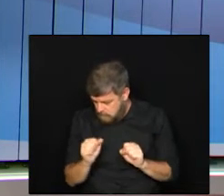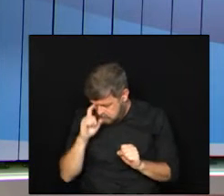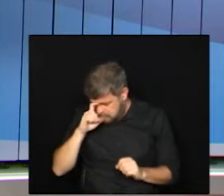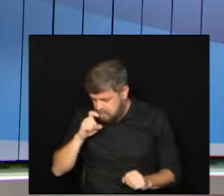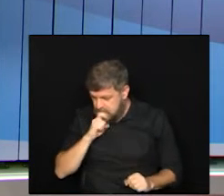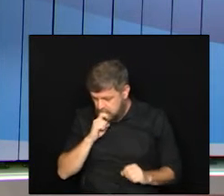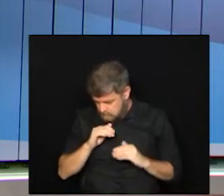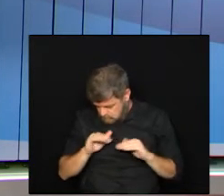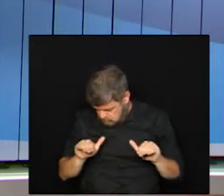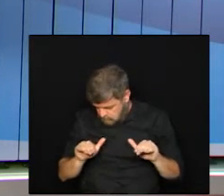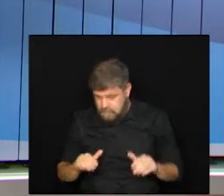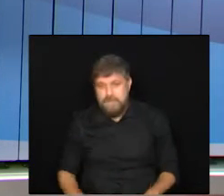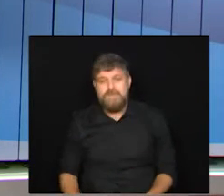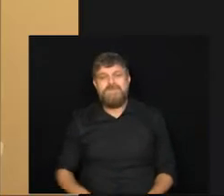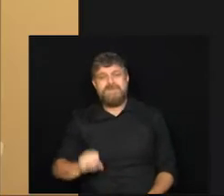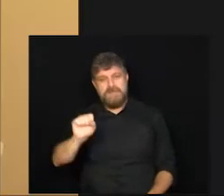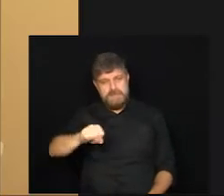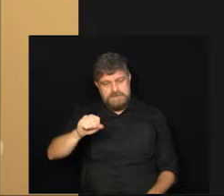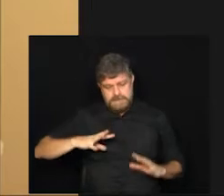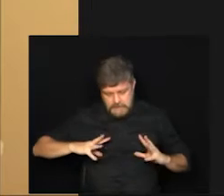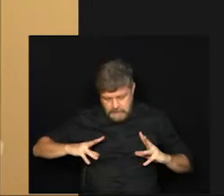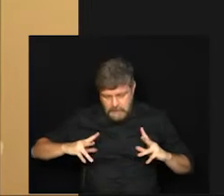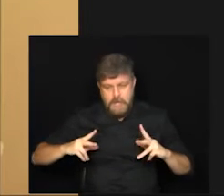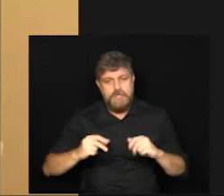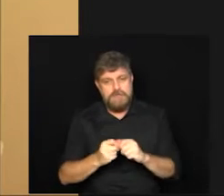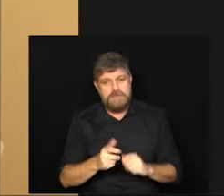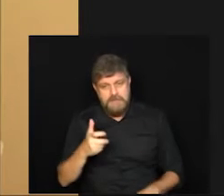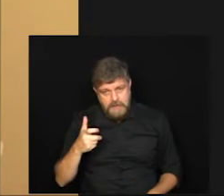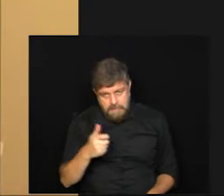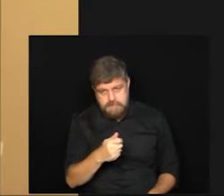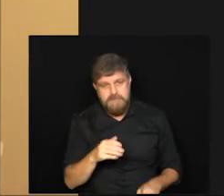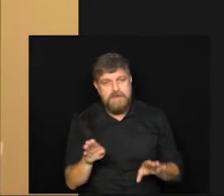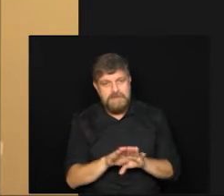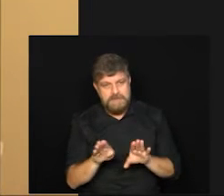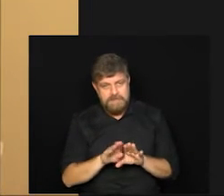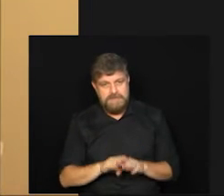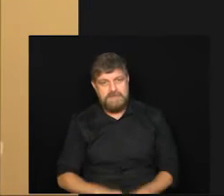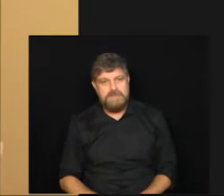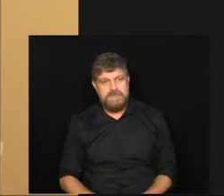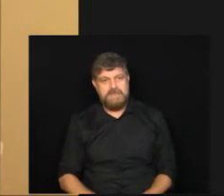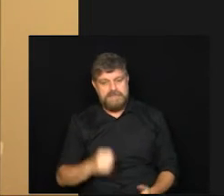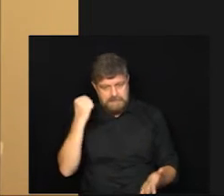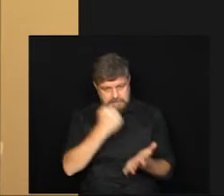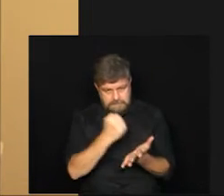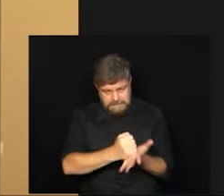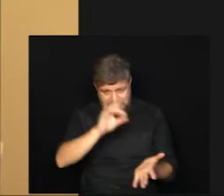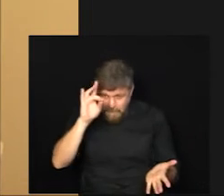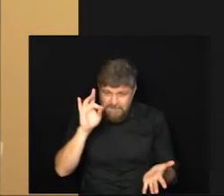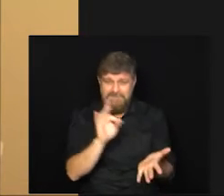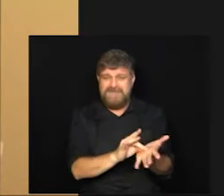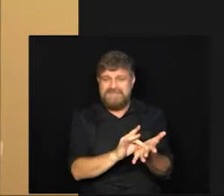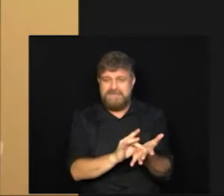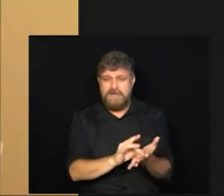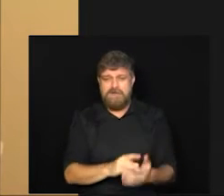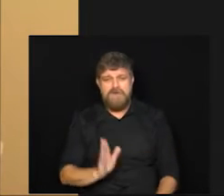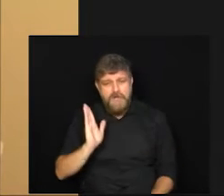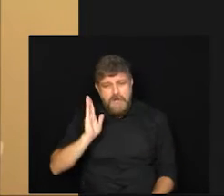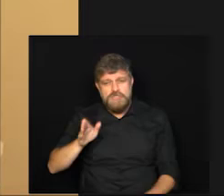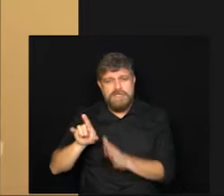sim todas as vacinas inclusive as que tem registro definitivo elas foram